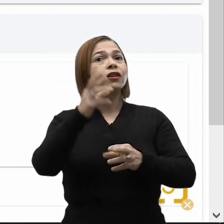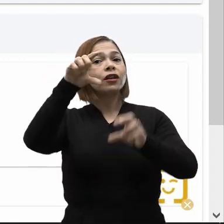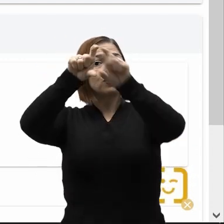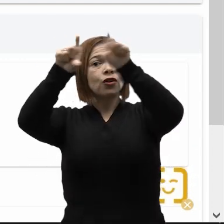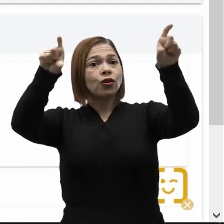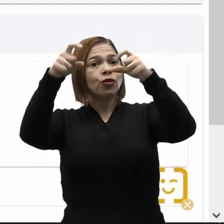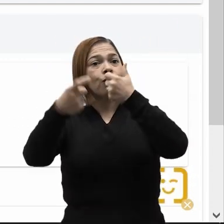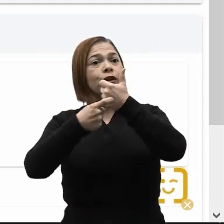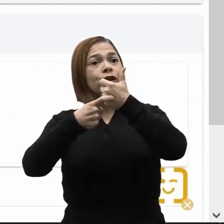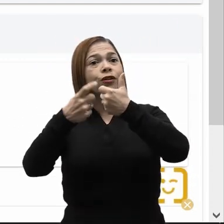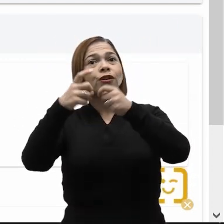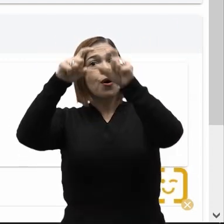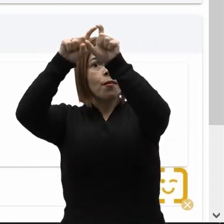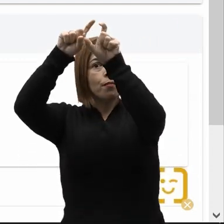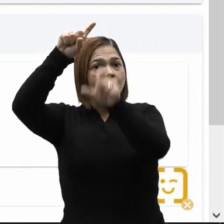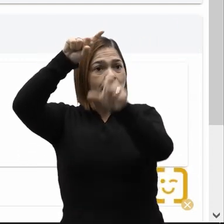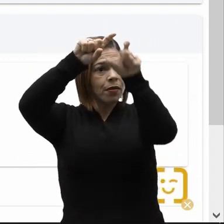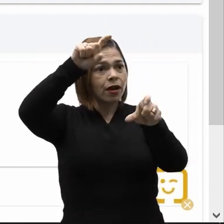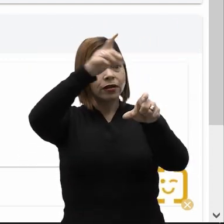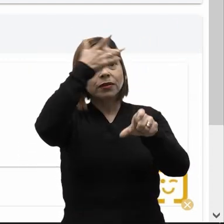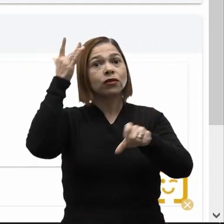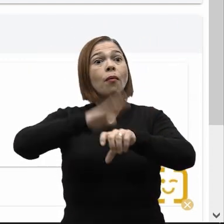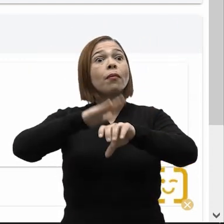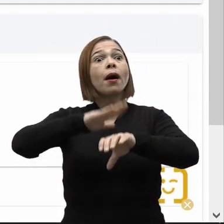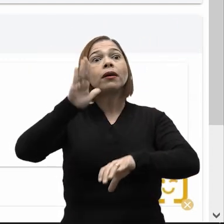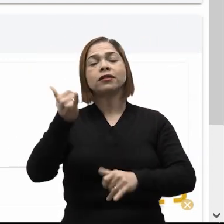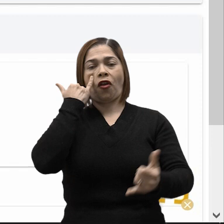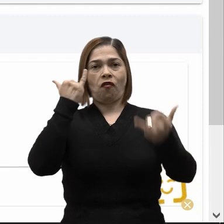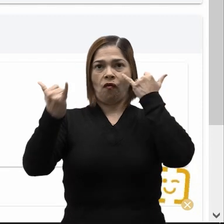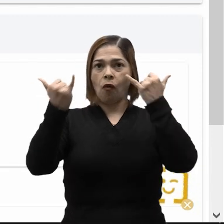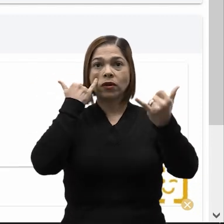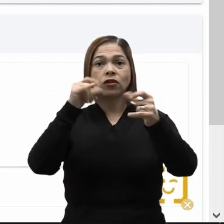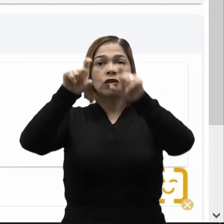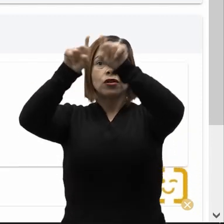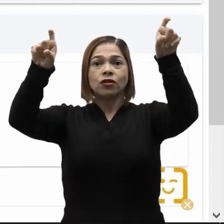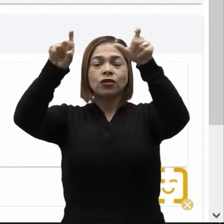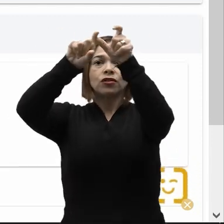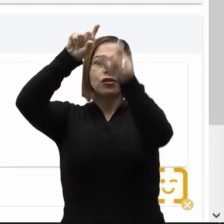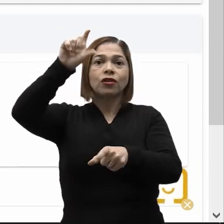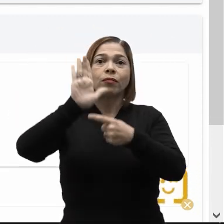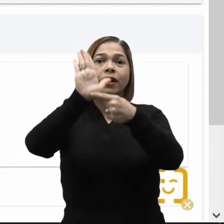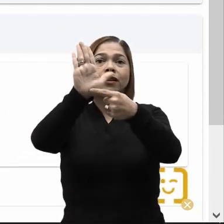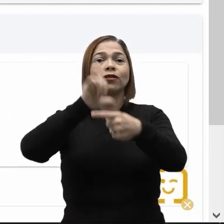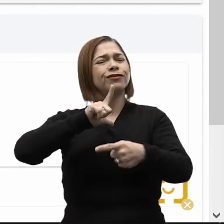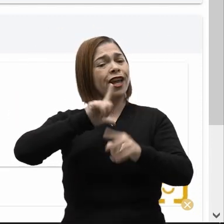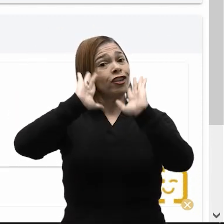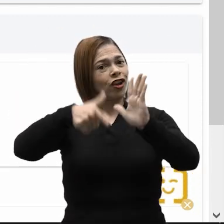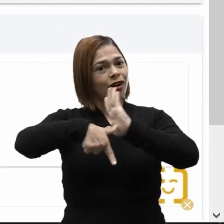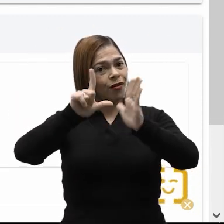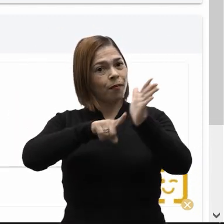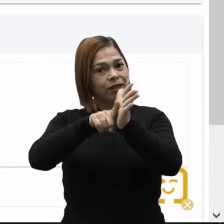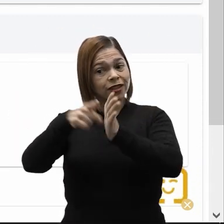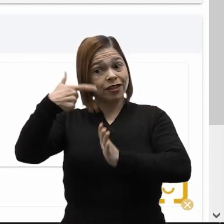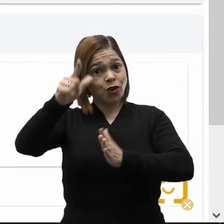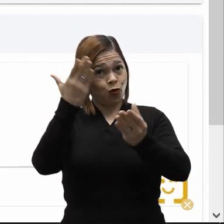É só passar o cursor no ícone com três silhuetas de pessoas para mais informações. Esse ícone só aparece quando existem pesquisas